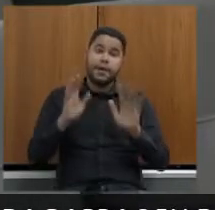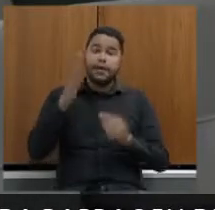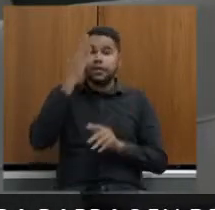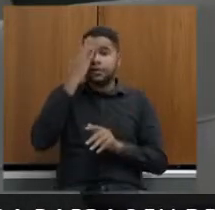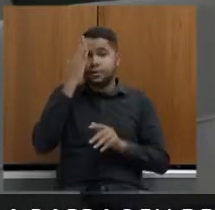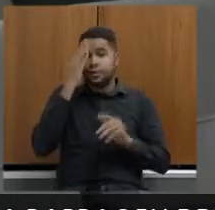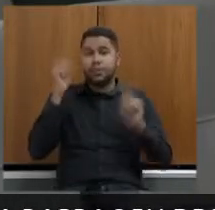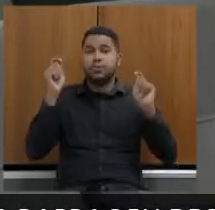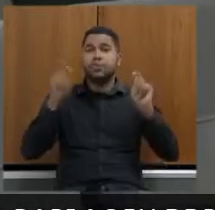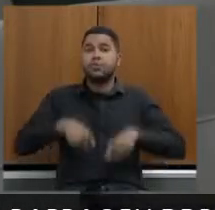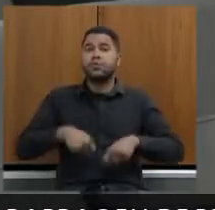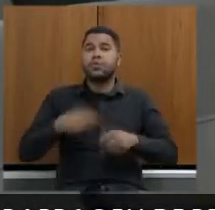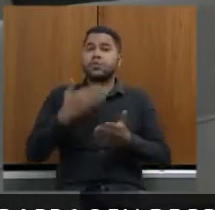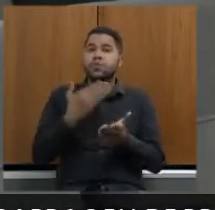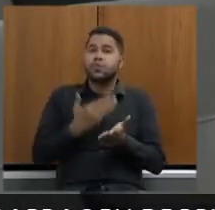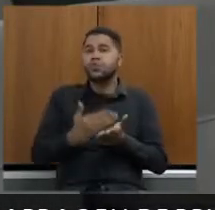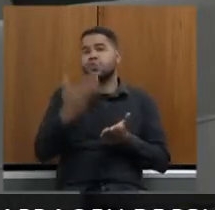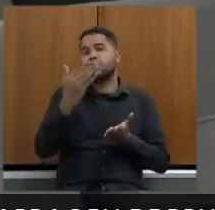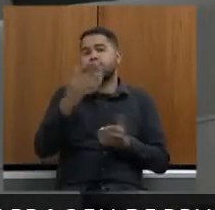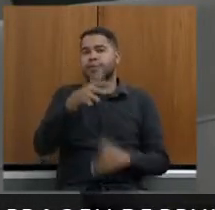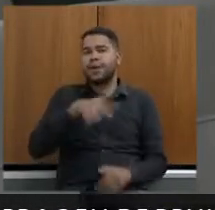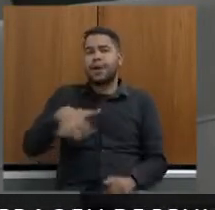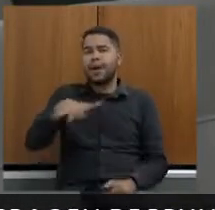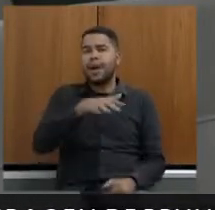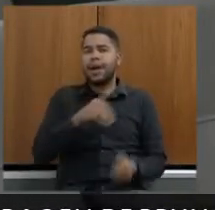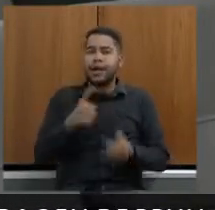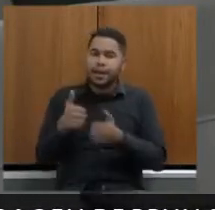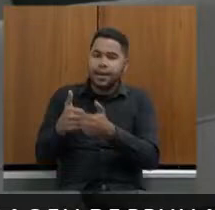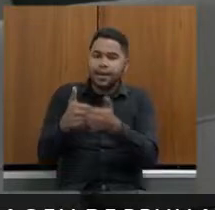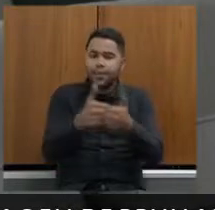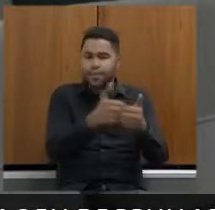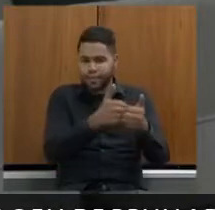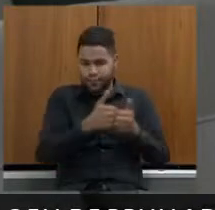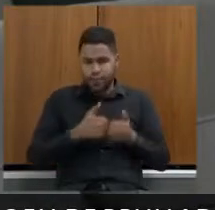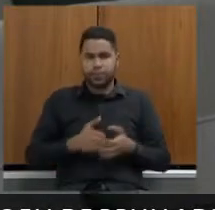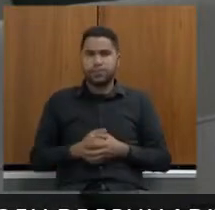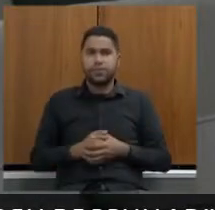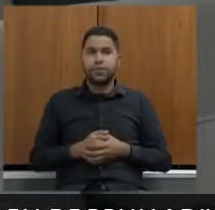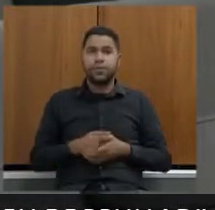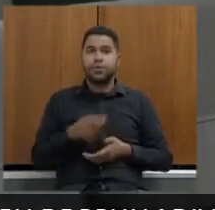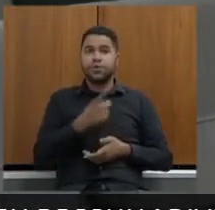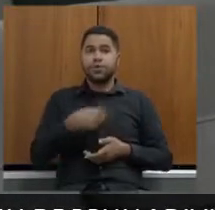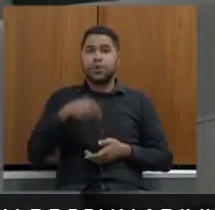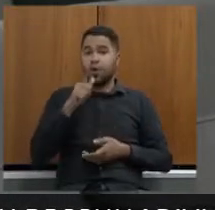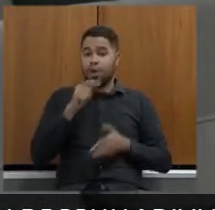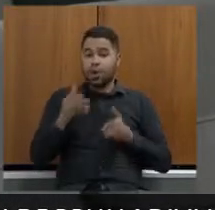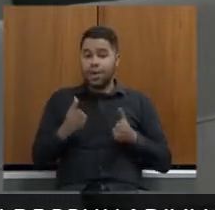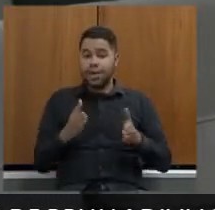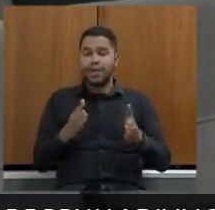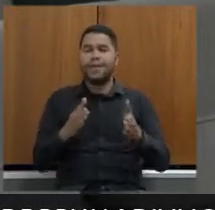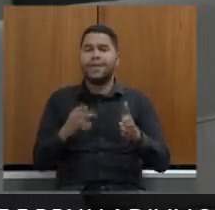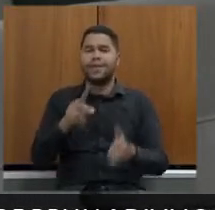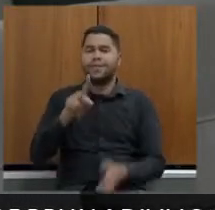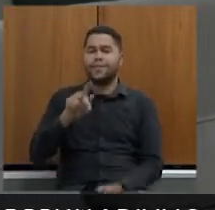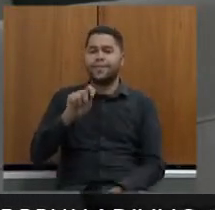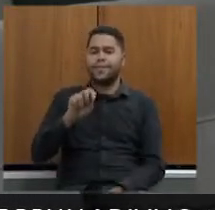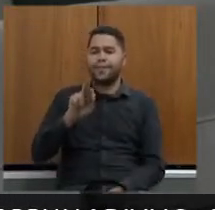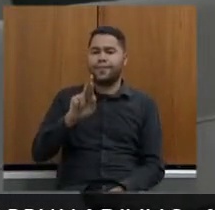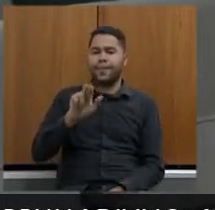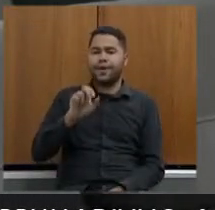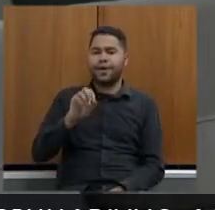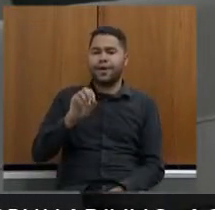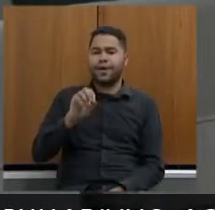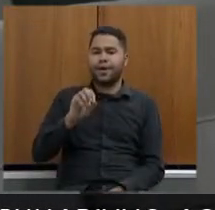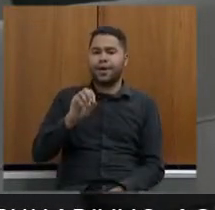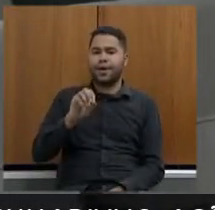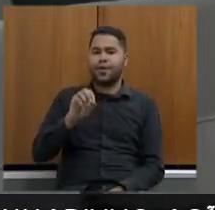pudesse começar pelas áreas mais próximas e ali nós estamos no Rio para o PEP quando for fazer a obra vai ter intervenção no